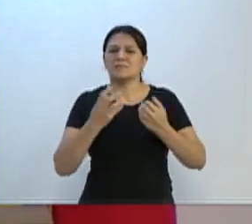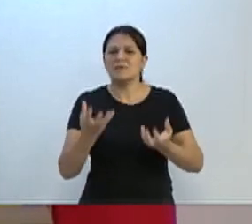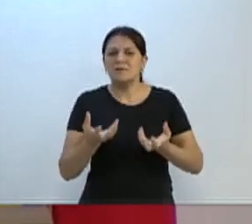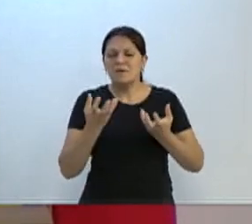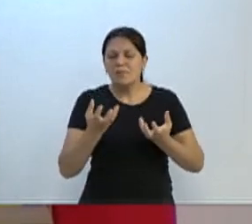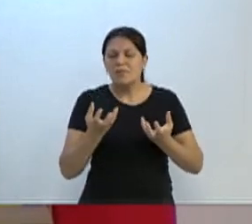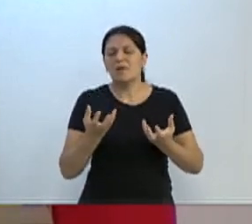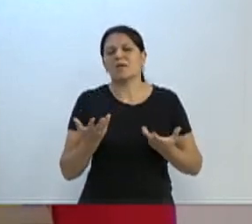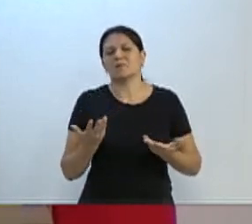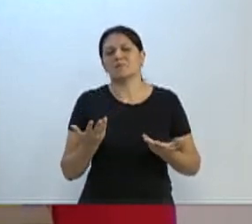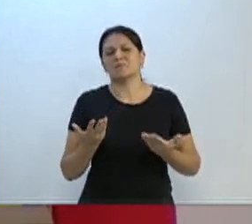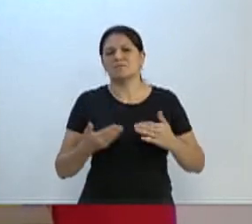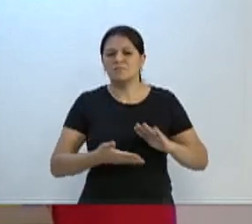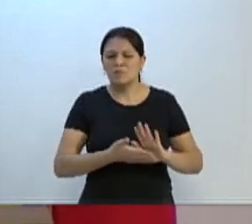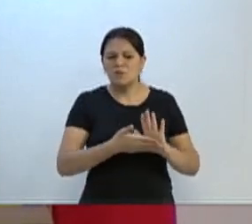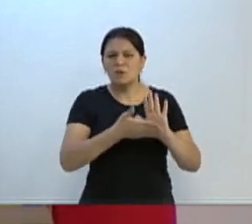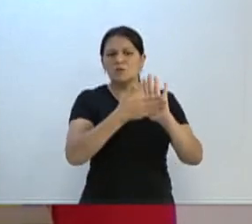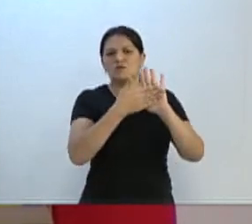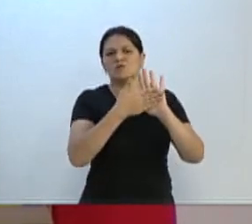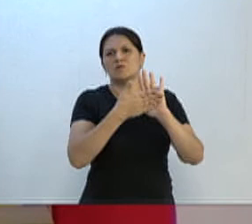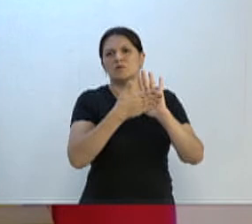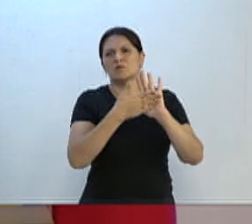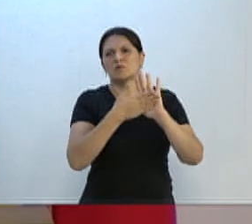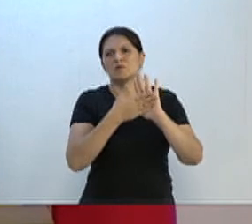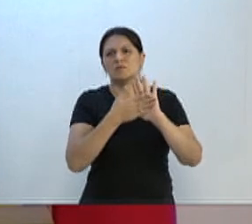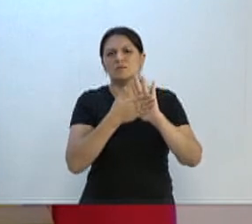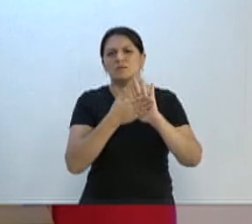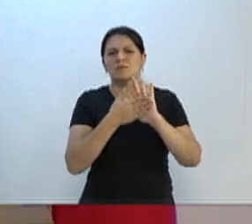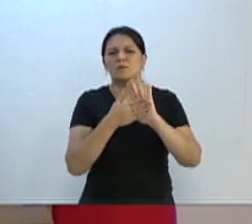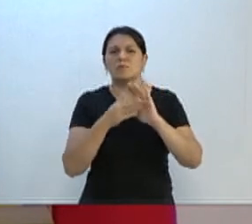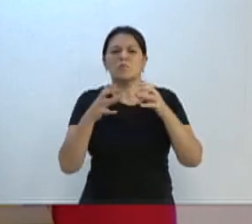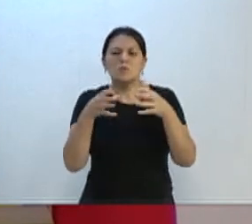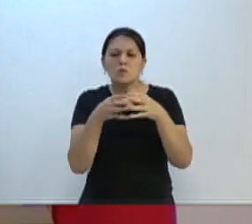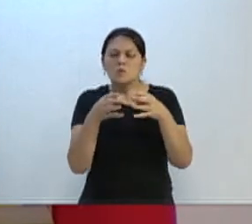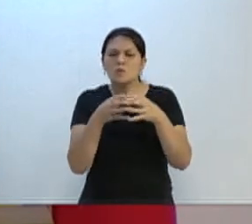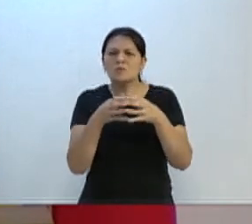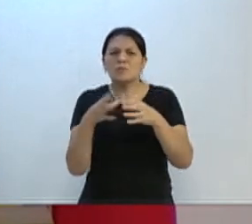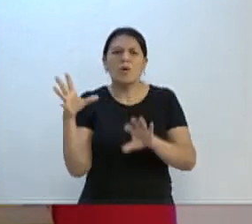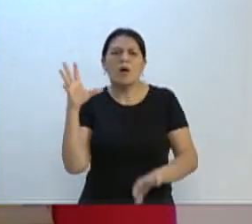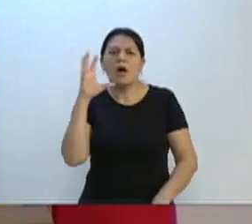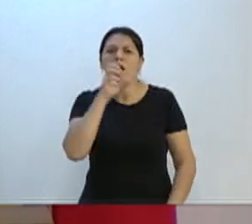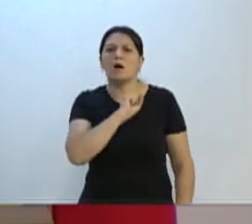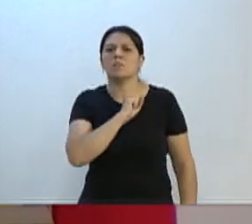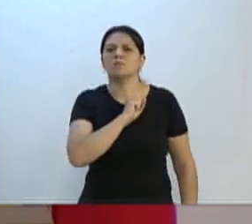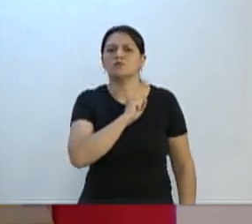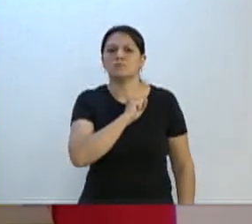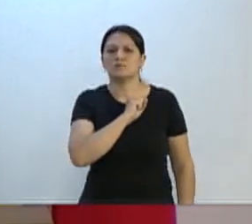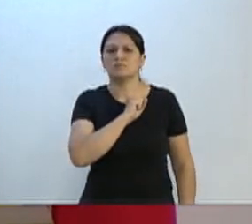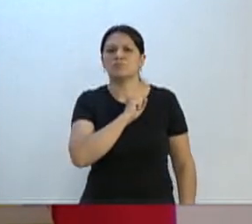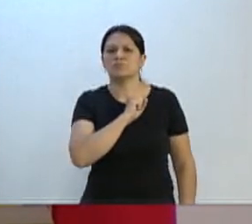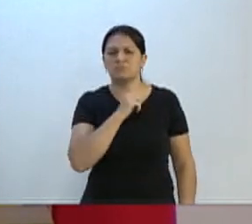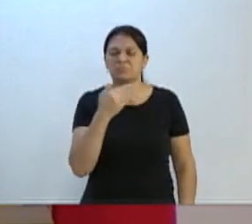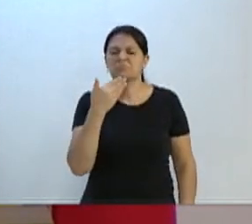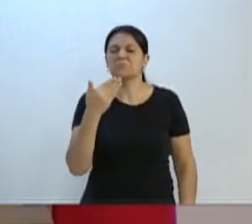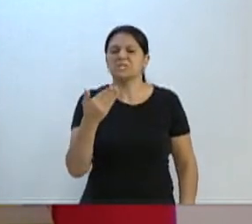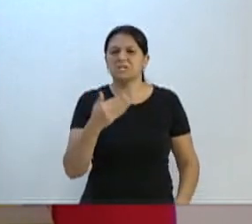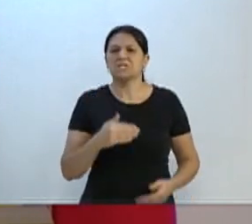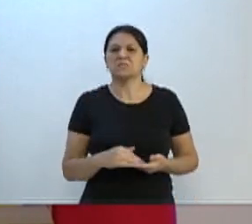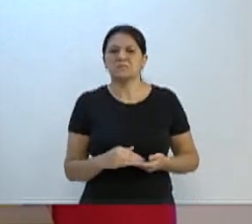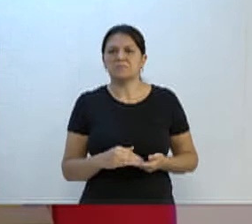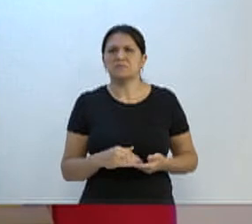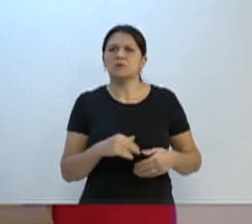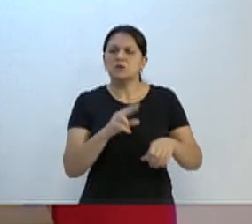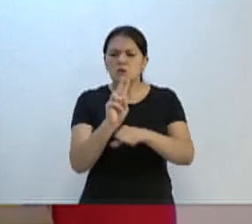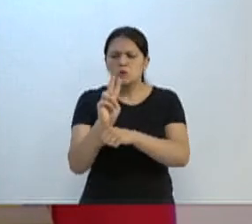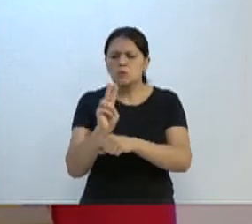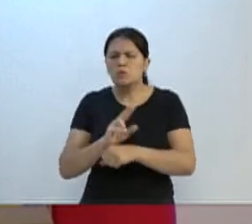aqui, levar o elogio ao Maioc e toda a sua equipe, que fizeram rapidamente, prontamente, essa solicitação e vão tomar cuidado